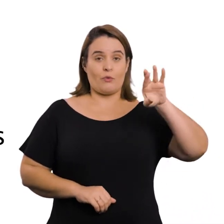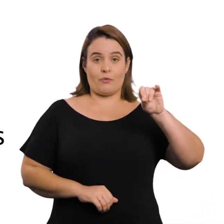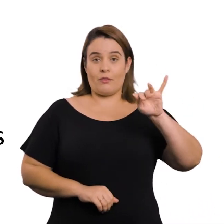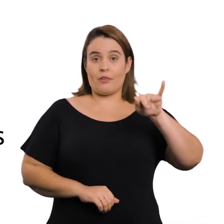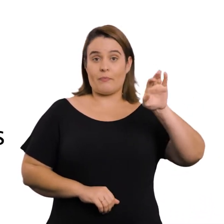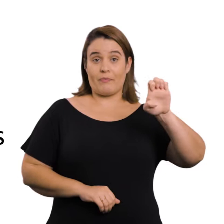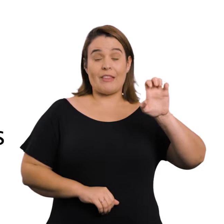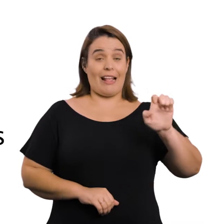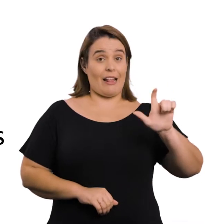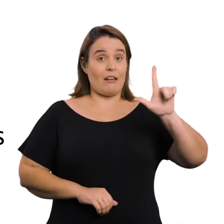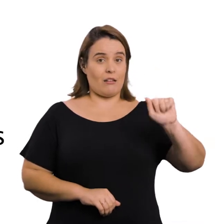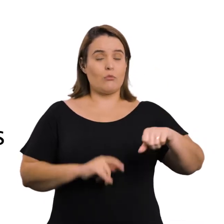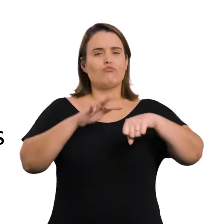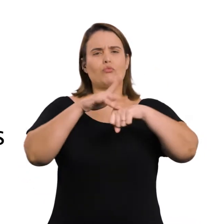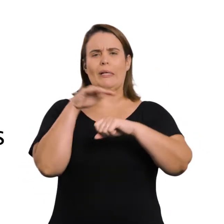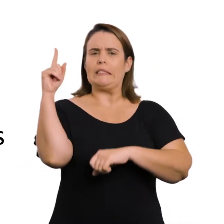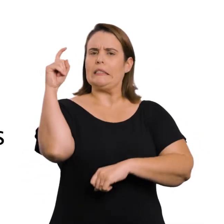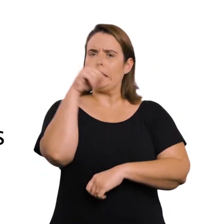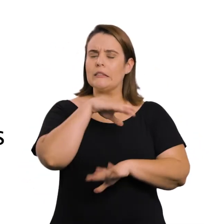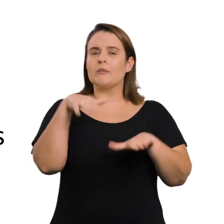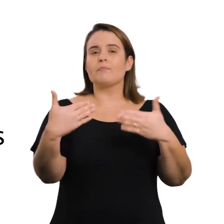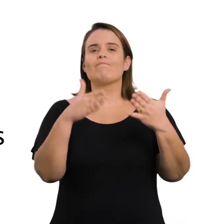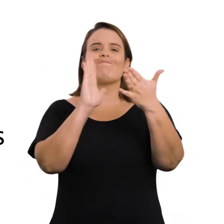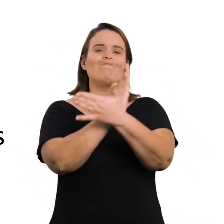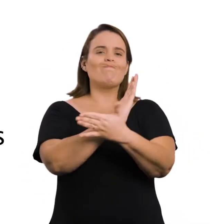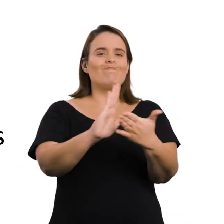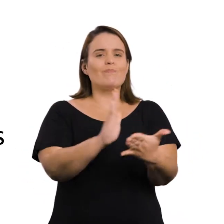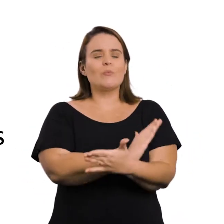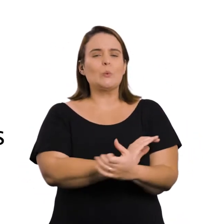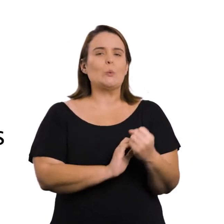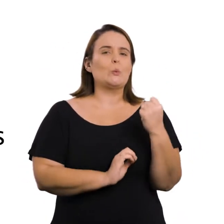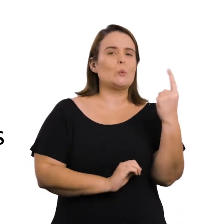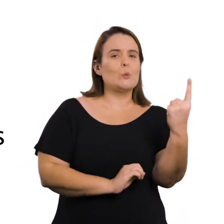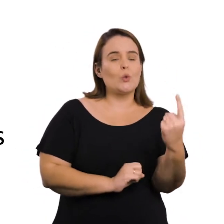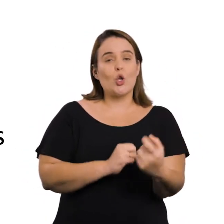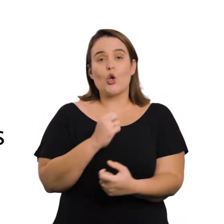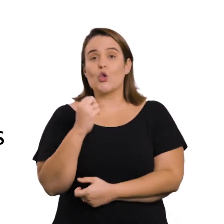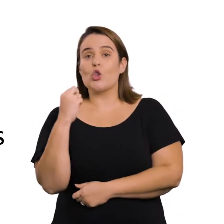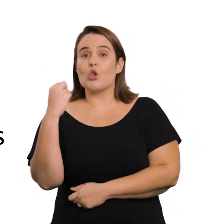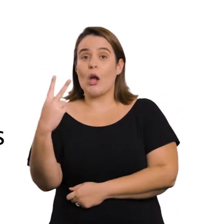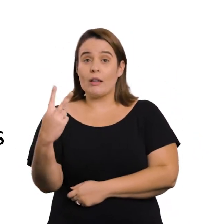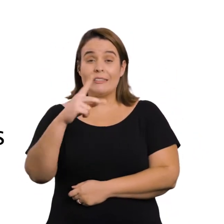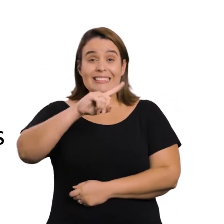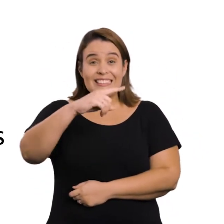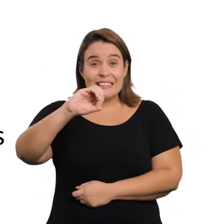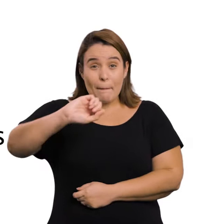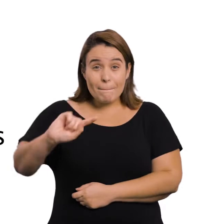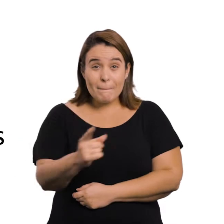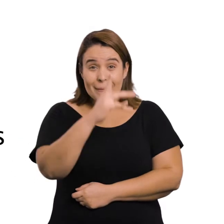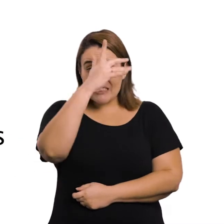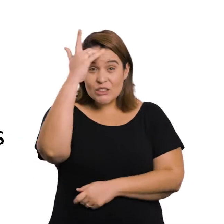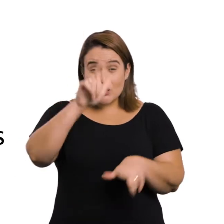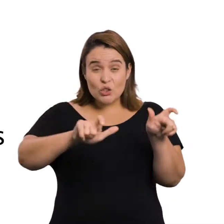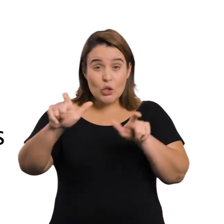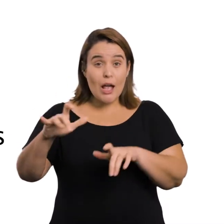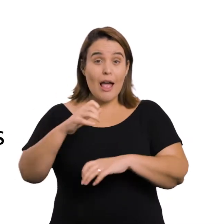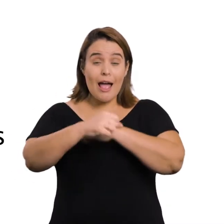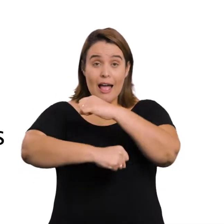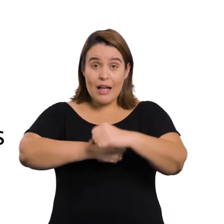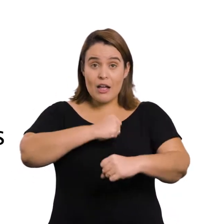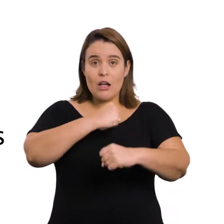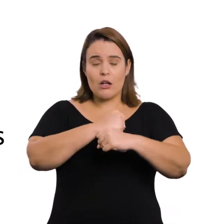Doença relativamente rara São registrados um ou dois casos em cada 100 mil pessoas por ano no mundo